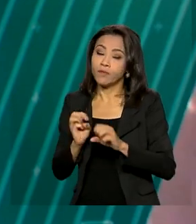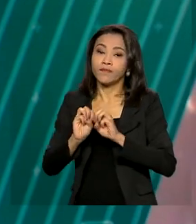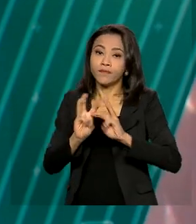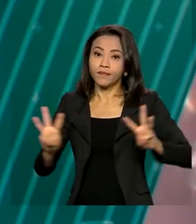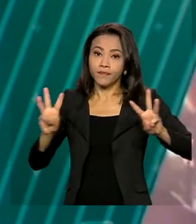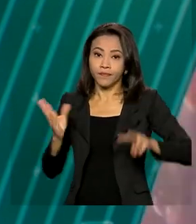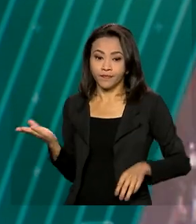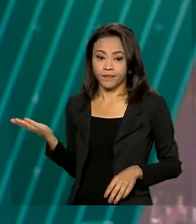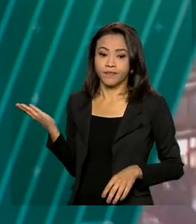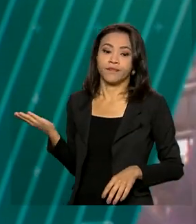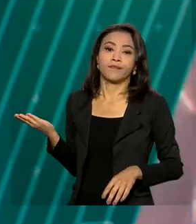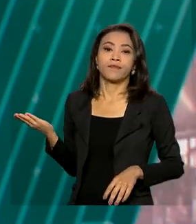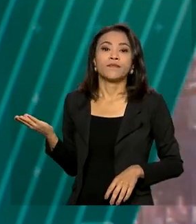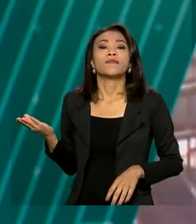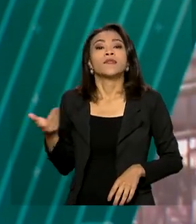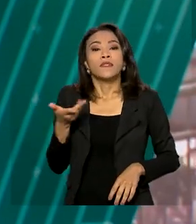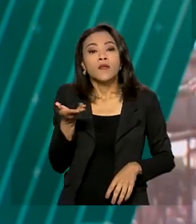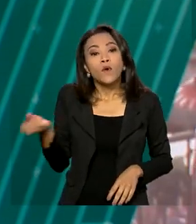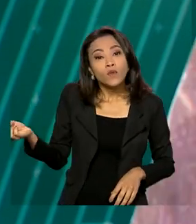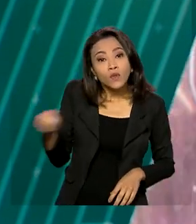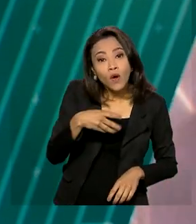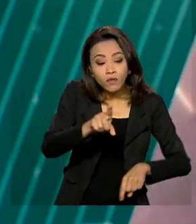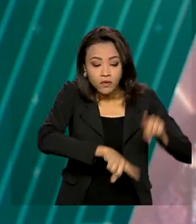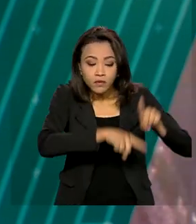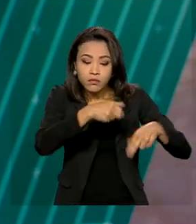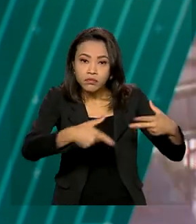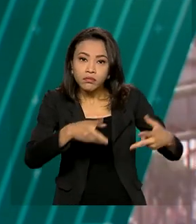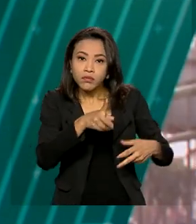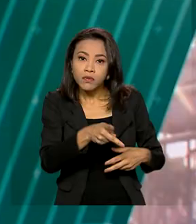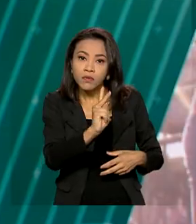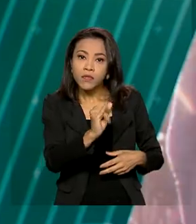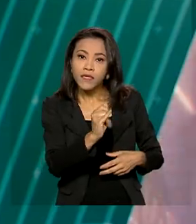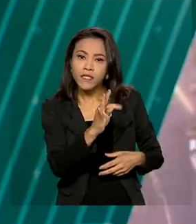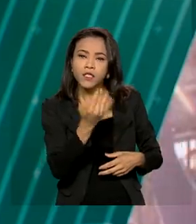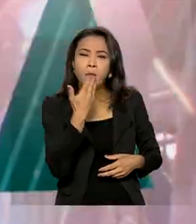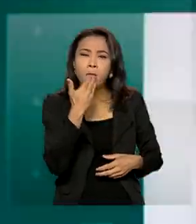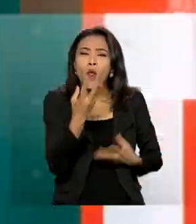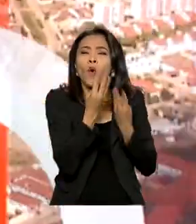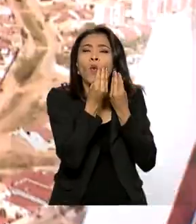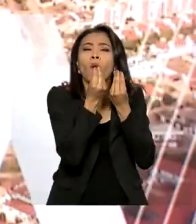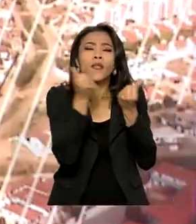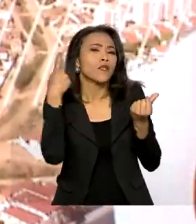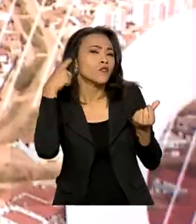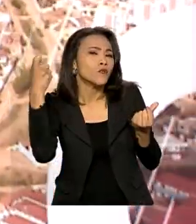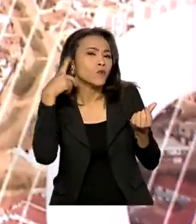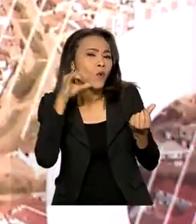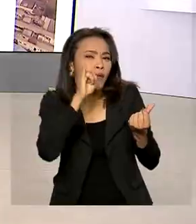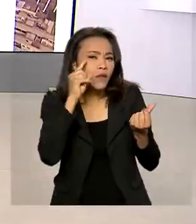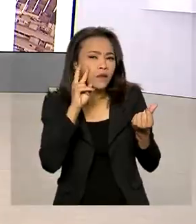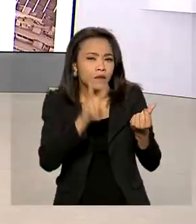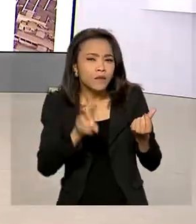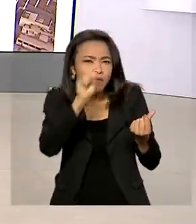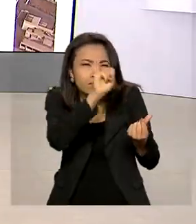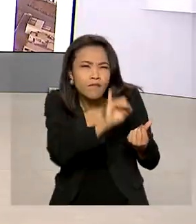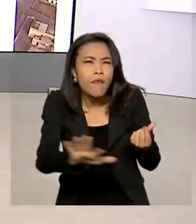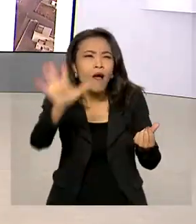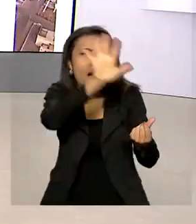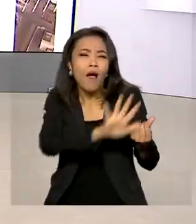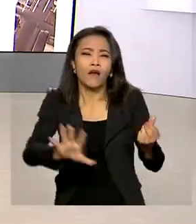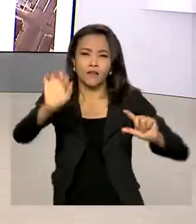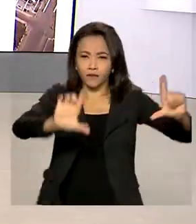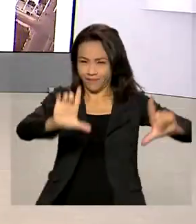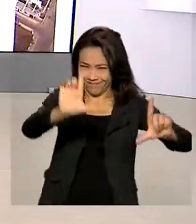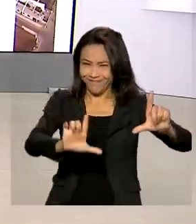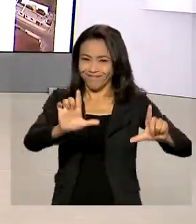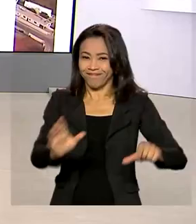.br. Com os novos equipamentos, o sinal terá melhor qualidade de som e imagem. Criada em